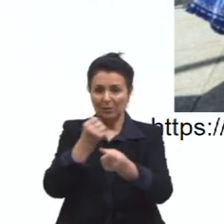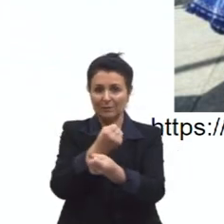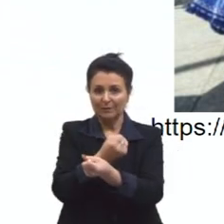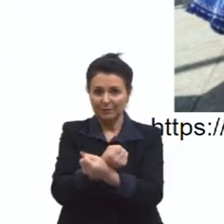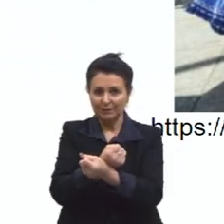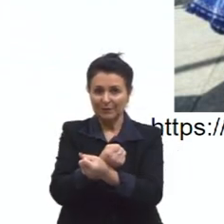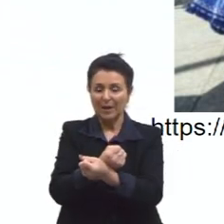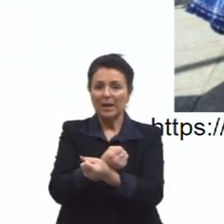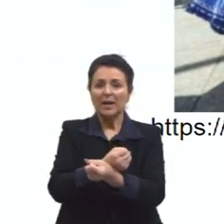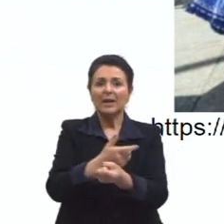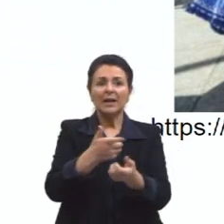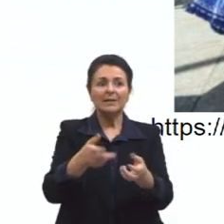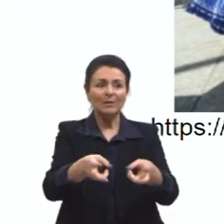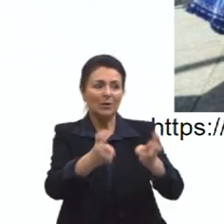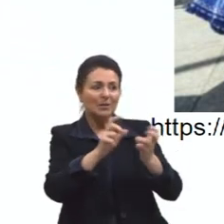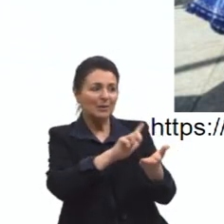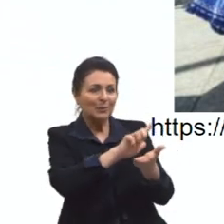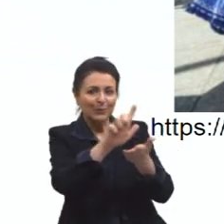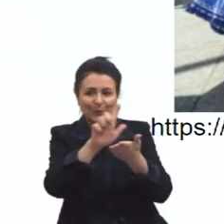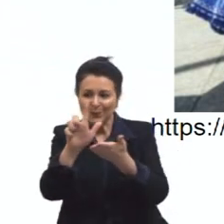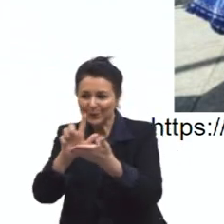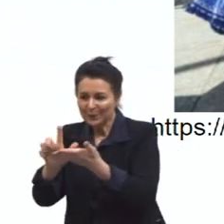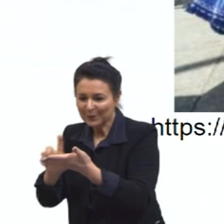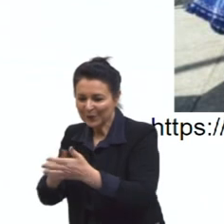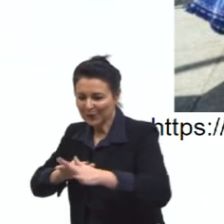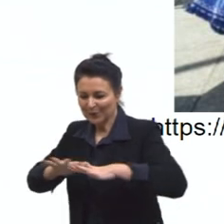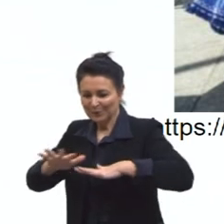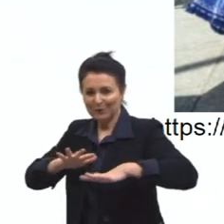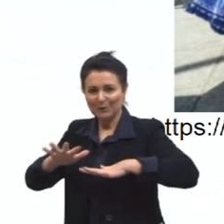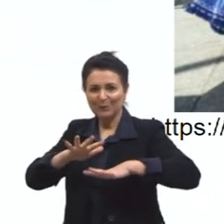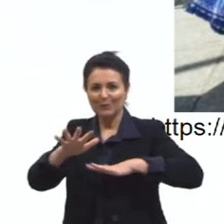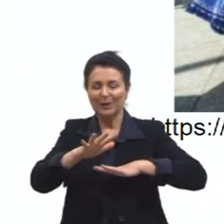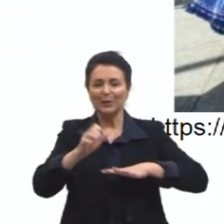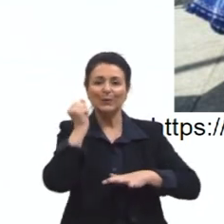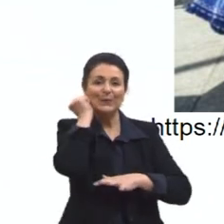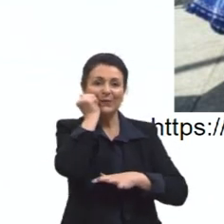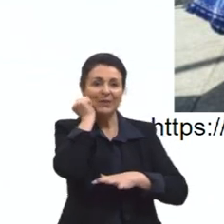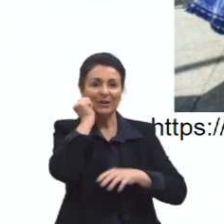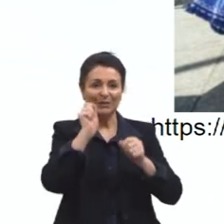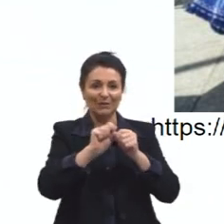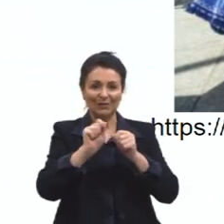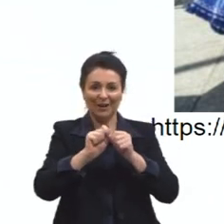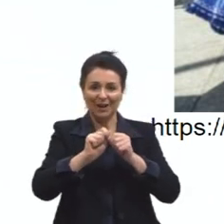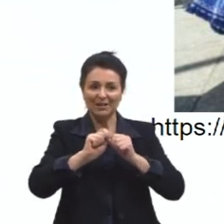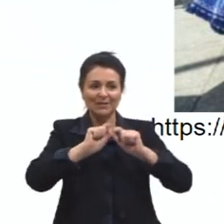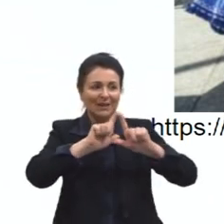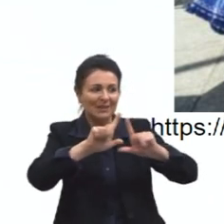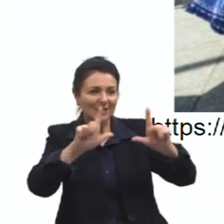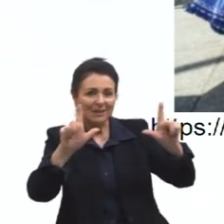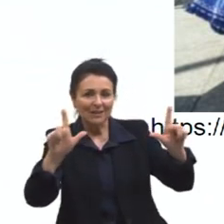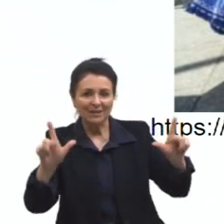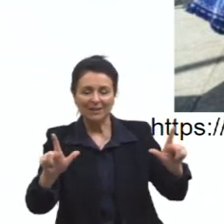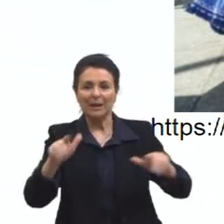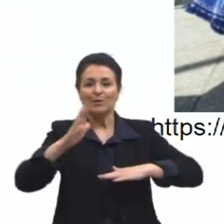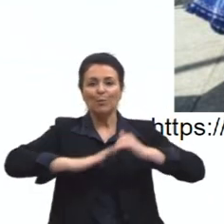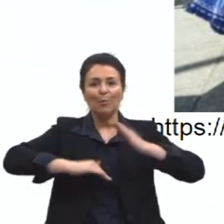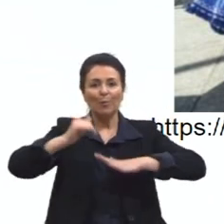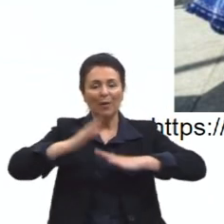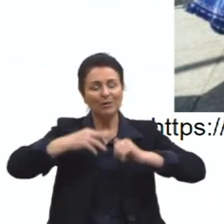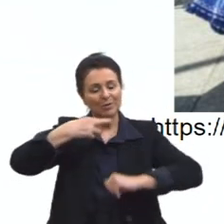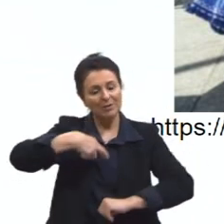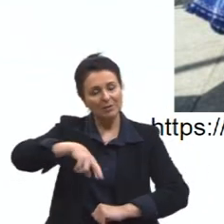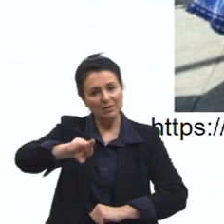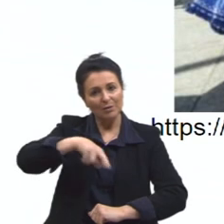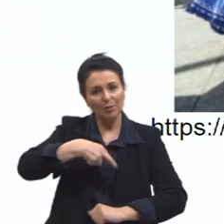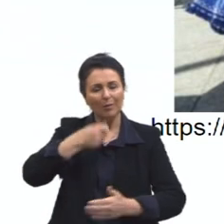lavagem, que vários membros do movimento negro foram aí e fazem práticas religiosas para tentar